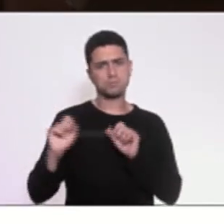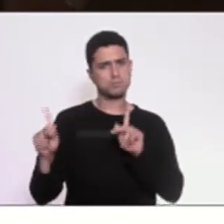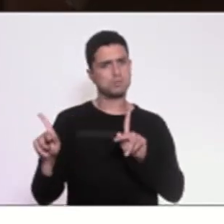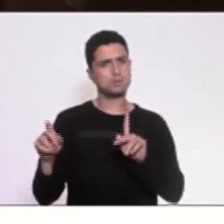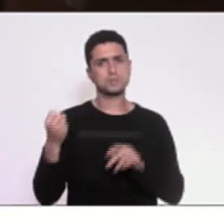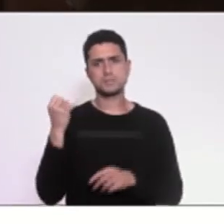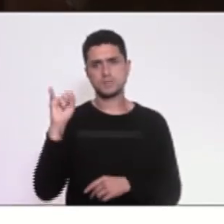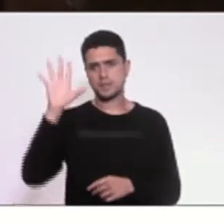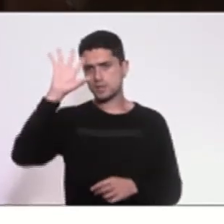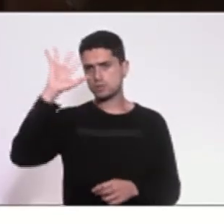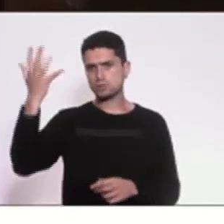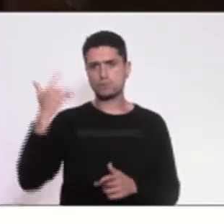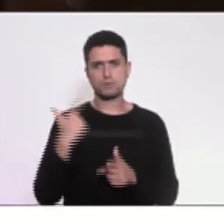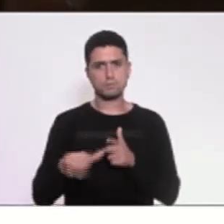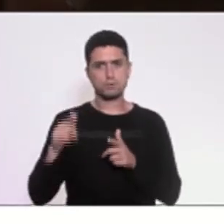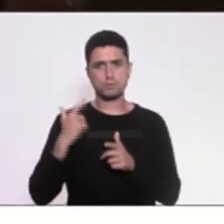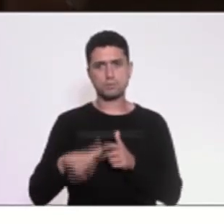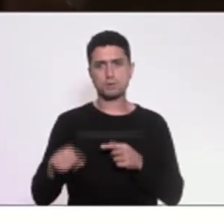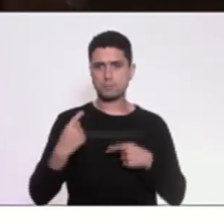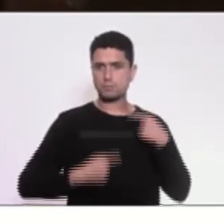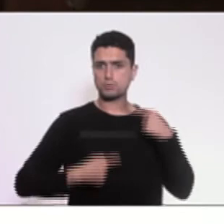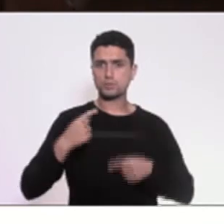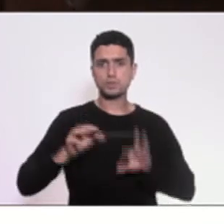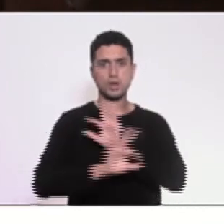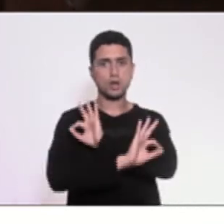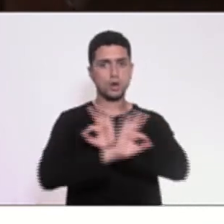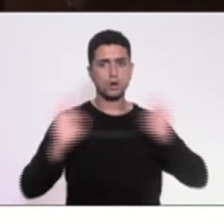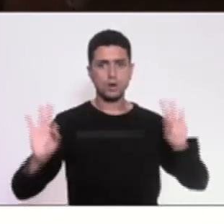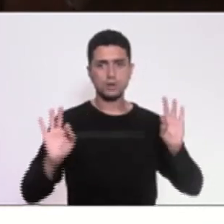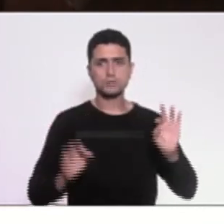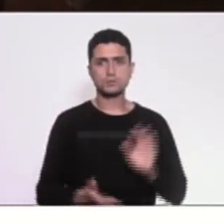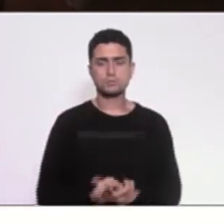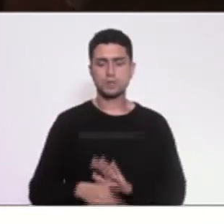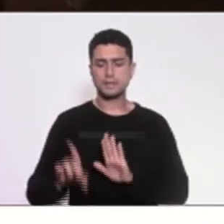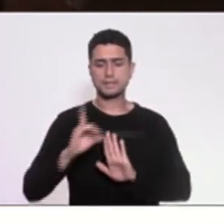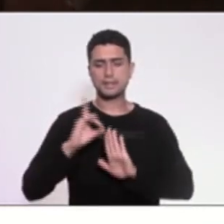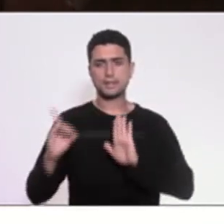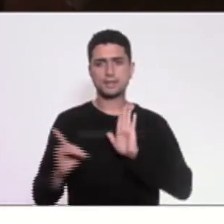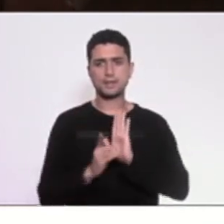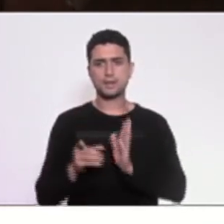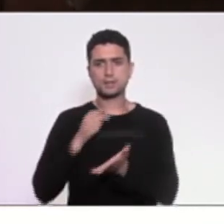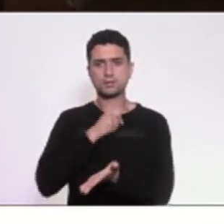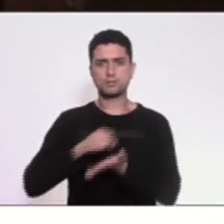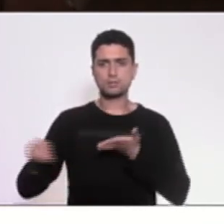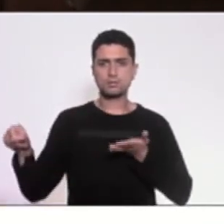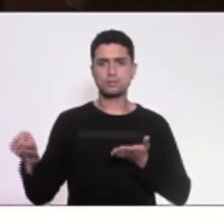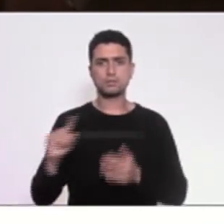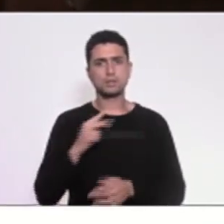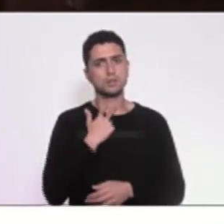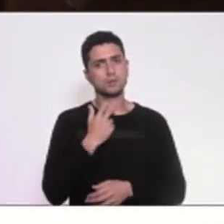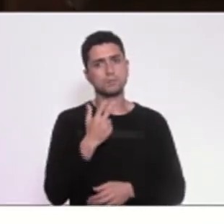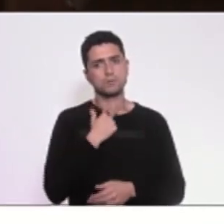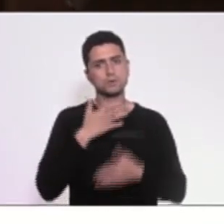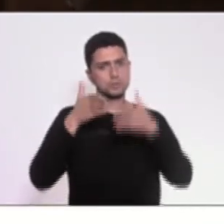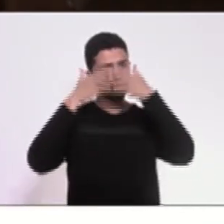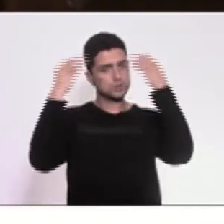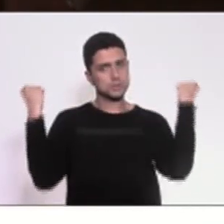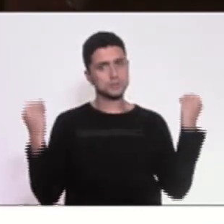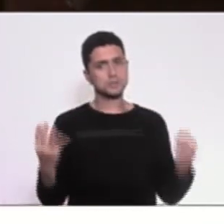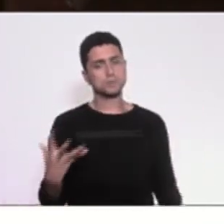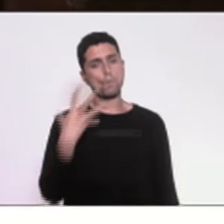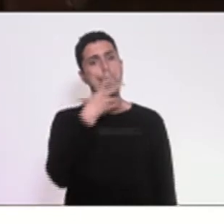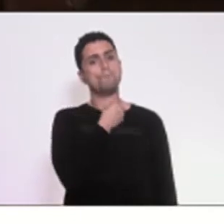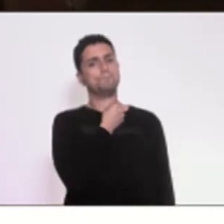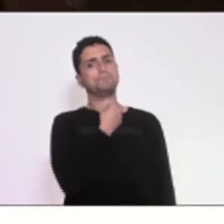resolvido o problema na política, ótimo, arquive-se o meu decreto legislativo, agora só não vamos deixar, não vamos engolir,